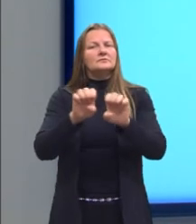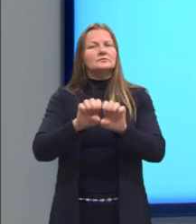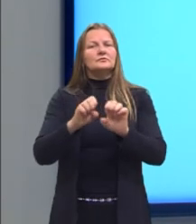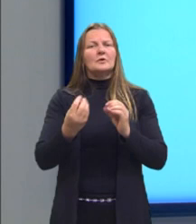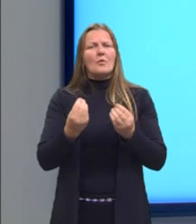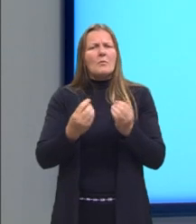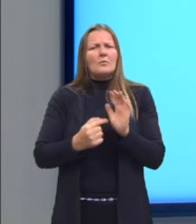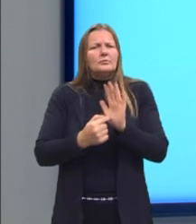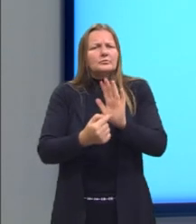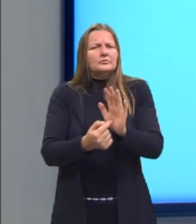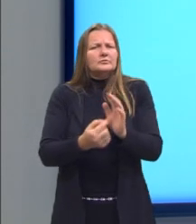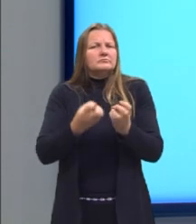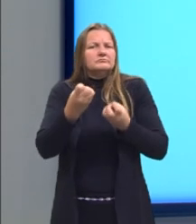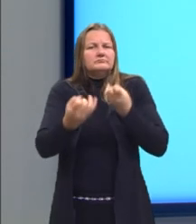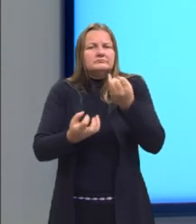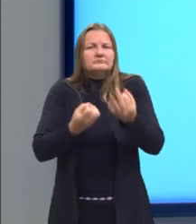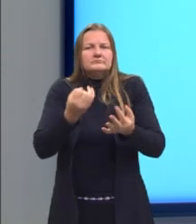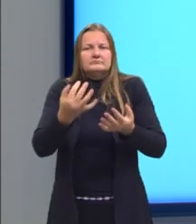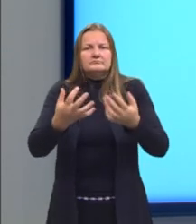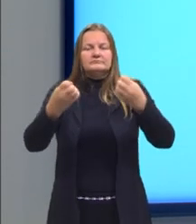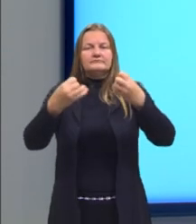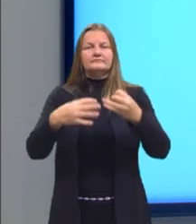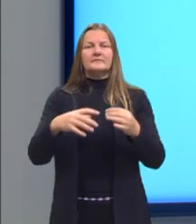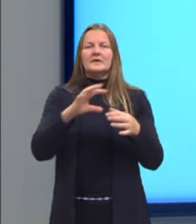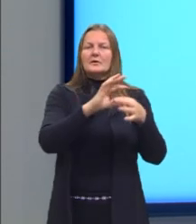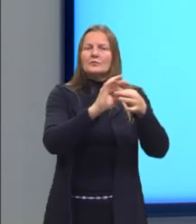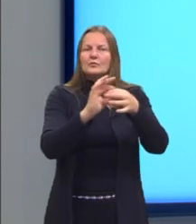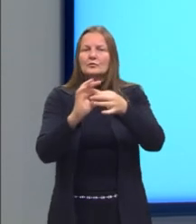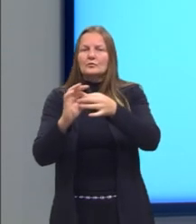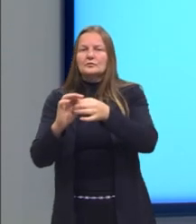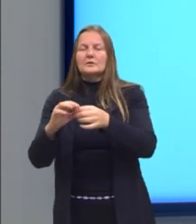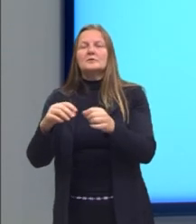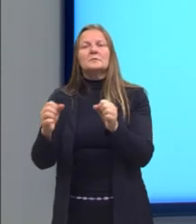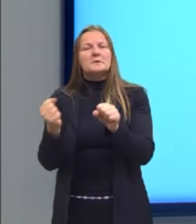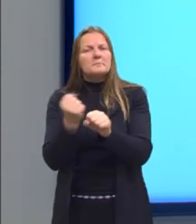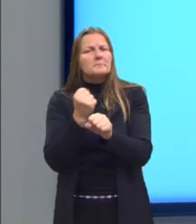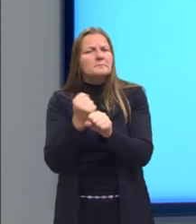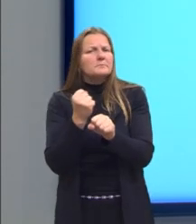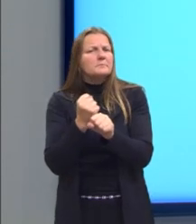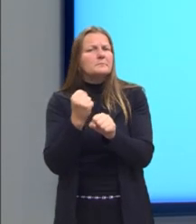manifestações, de acordo com as condições de produção